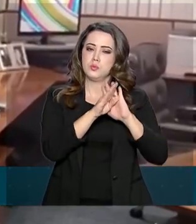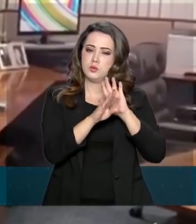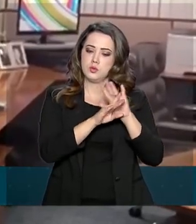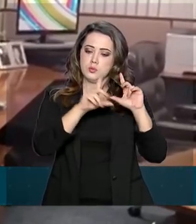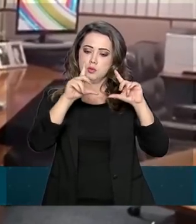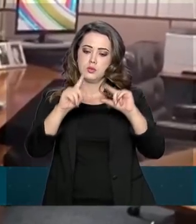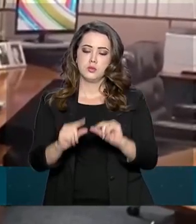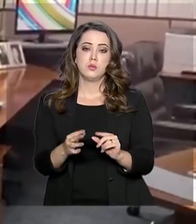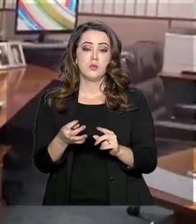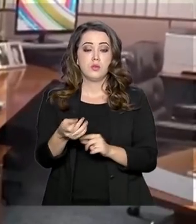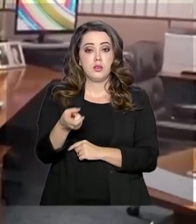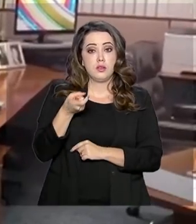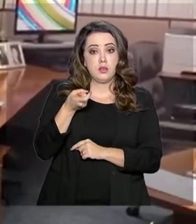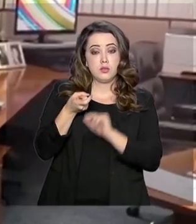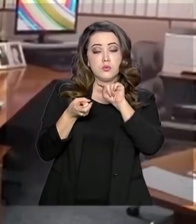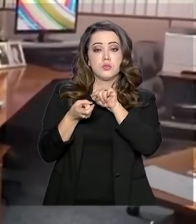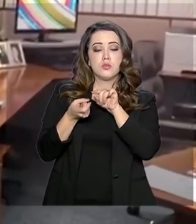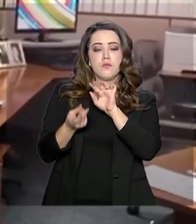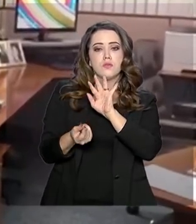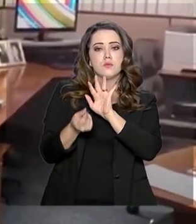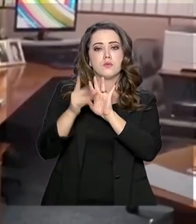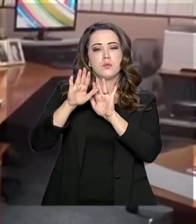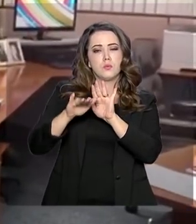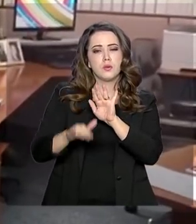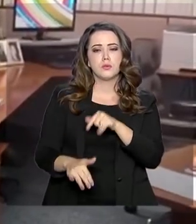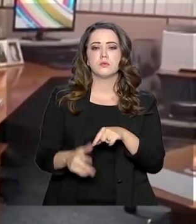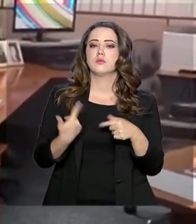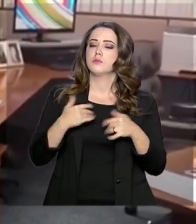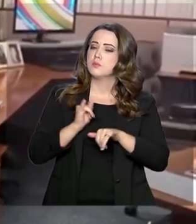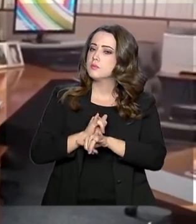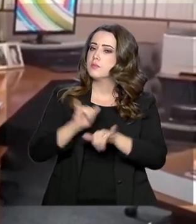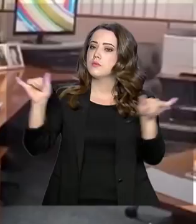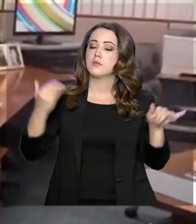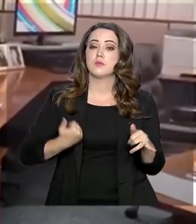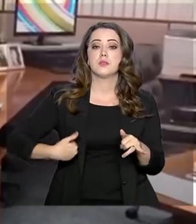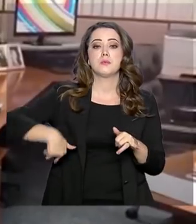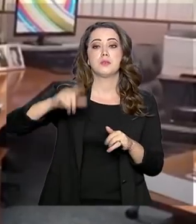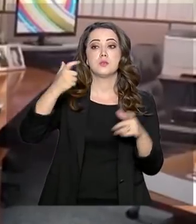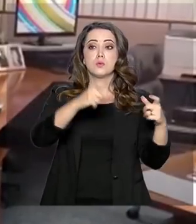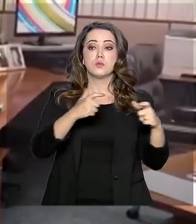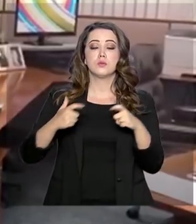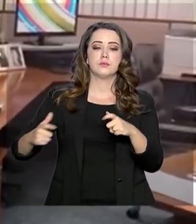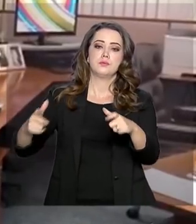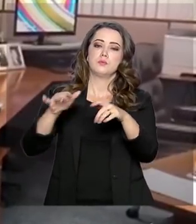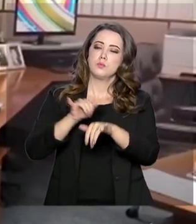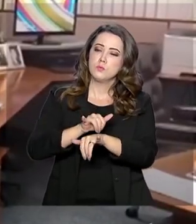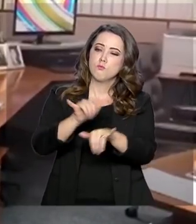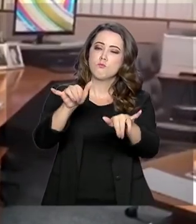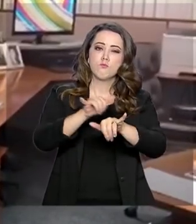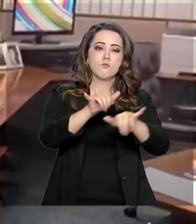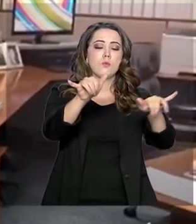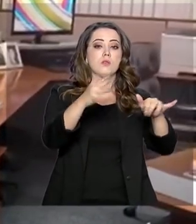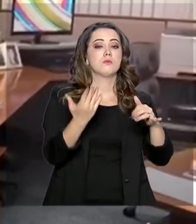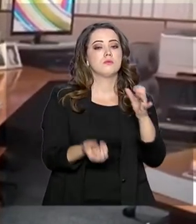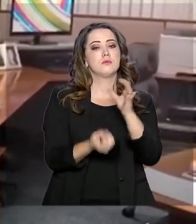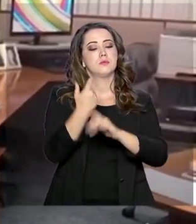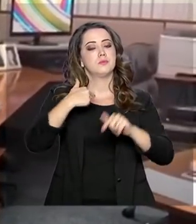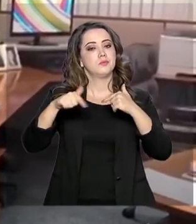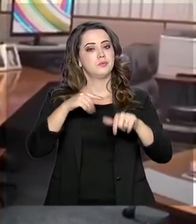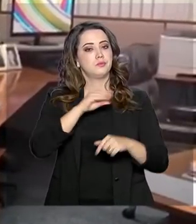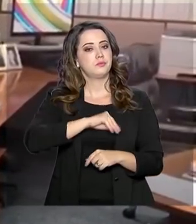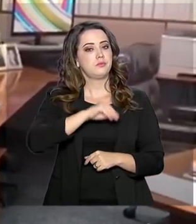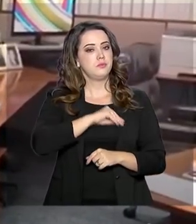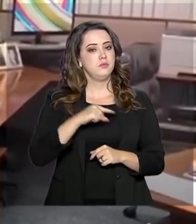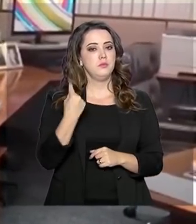promovendo a competitividade entre as empresas e aumentando, sobretudo, rotas destinos e gerando emprego e renda